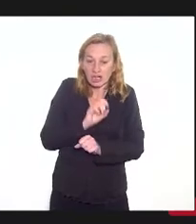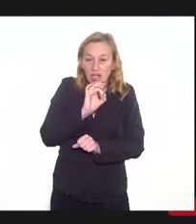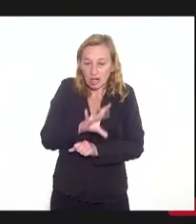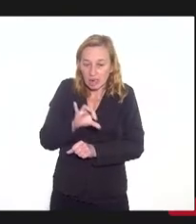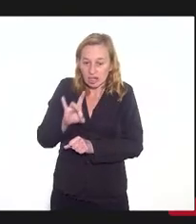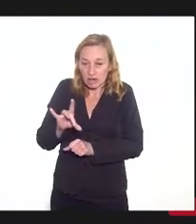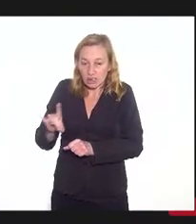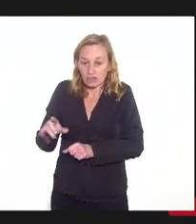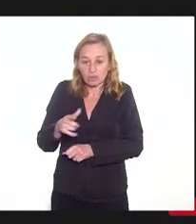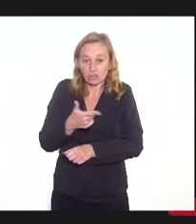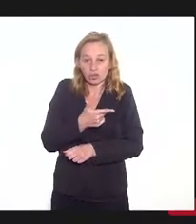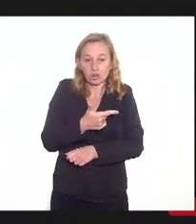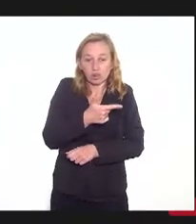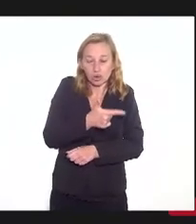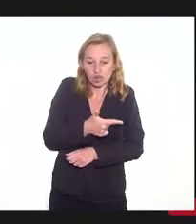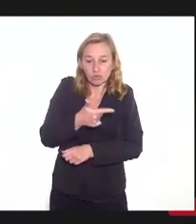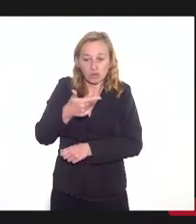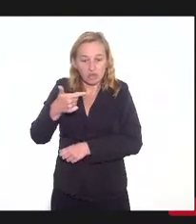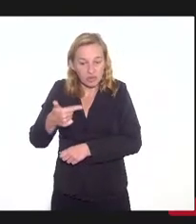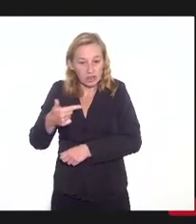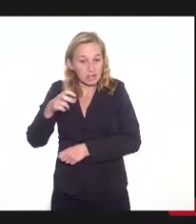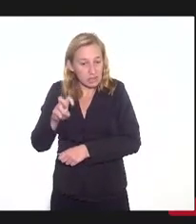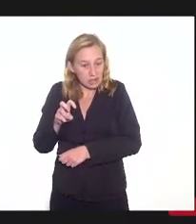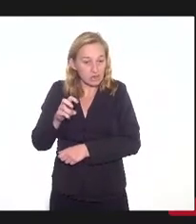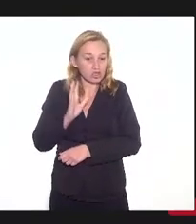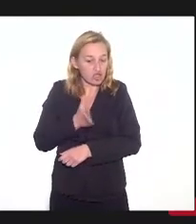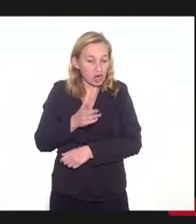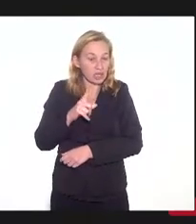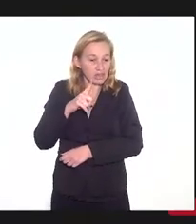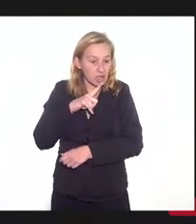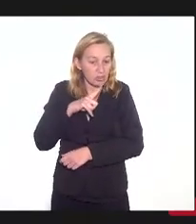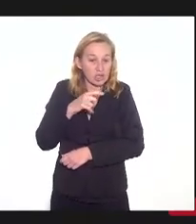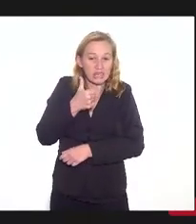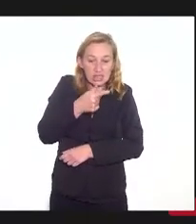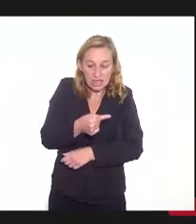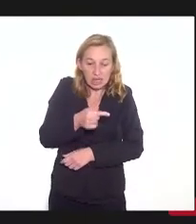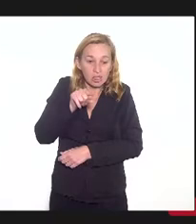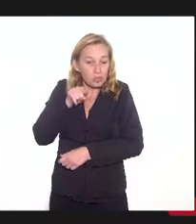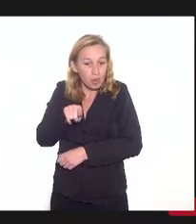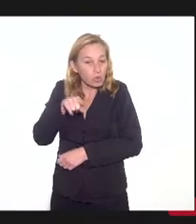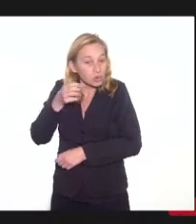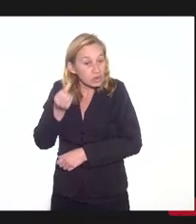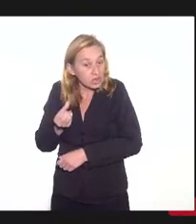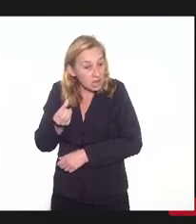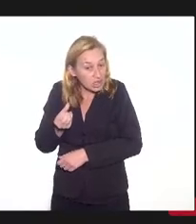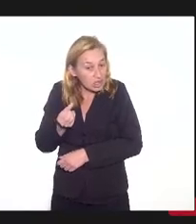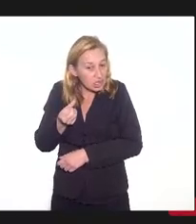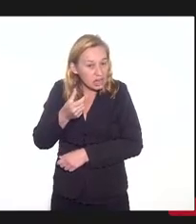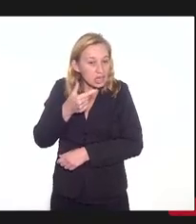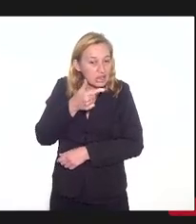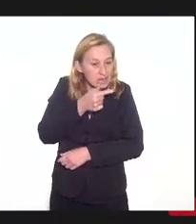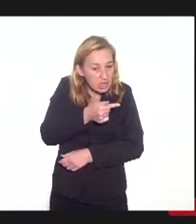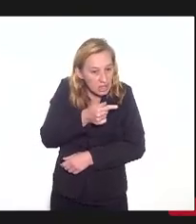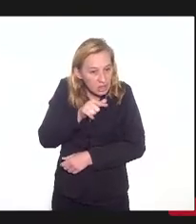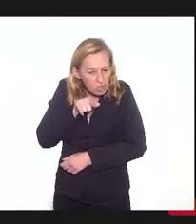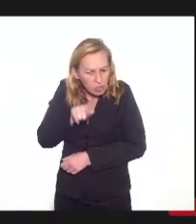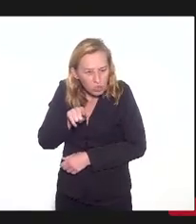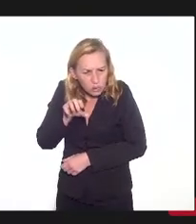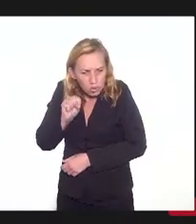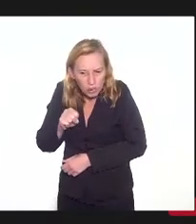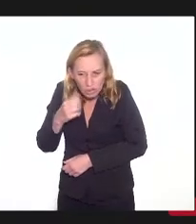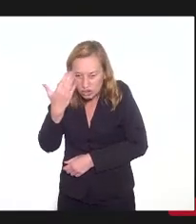2025, a gente já está com 7,6 bi, 7,8, 7,6, estou sem óculos,